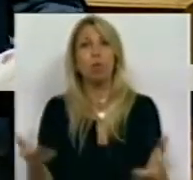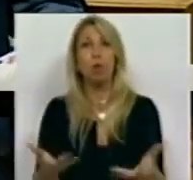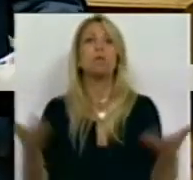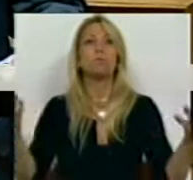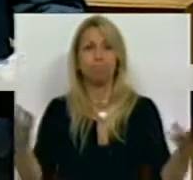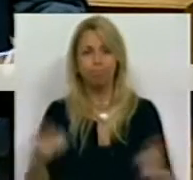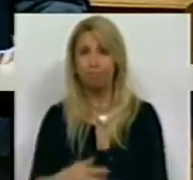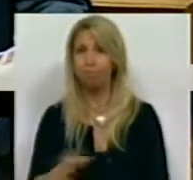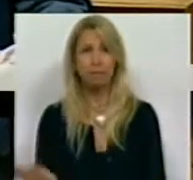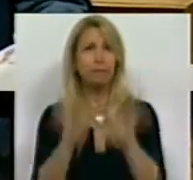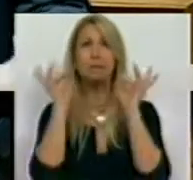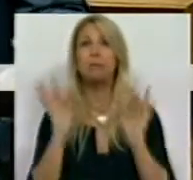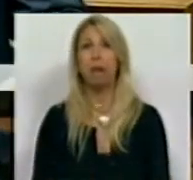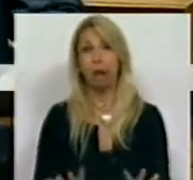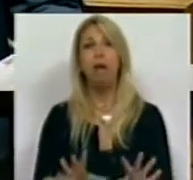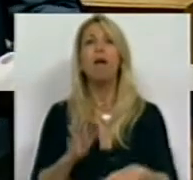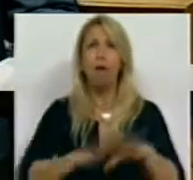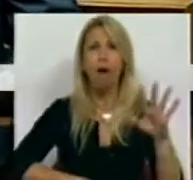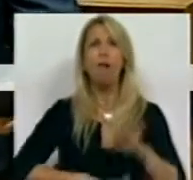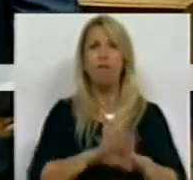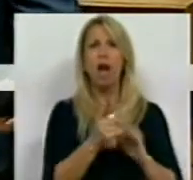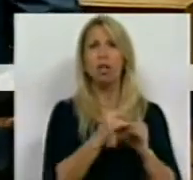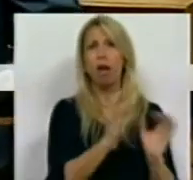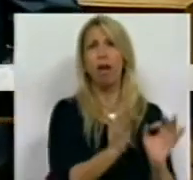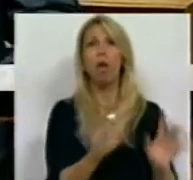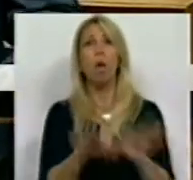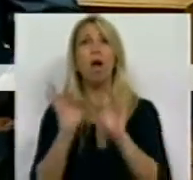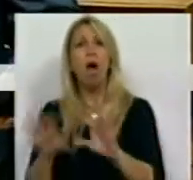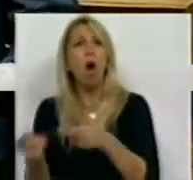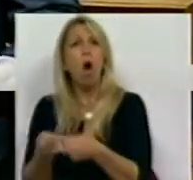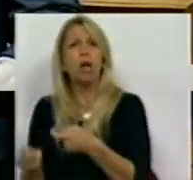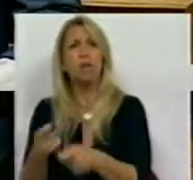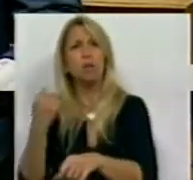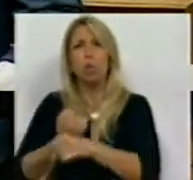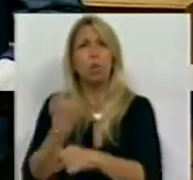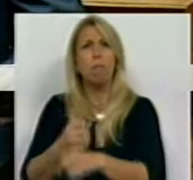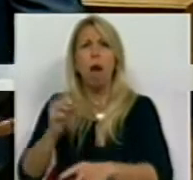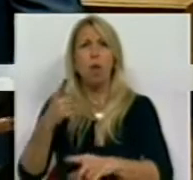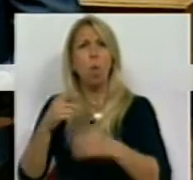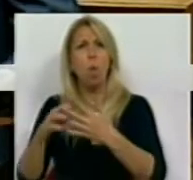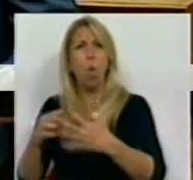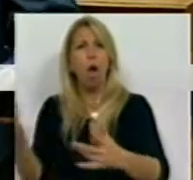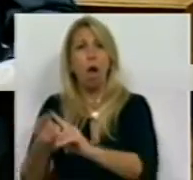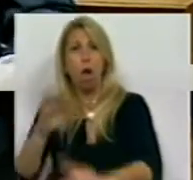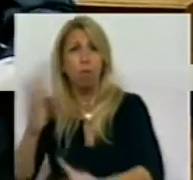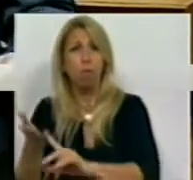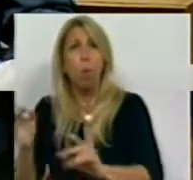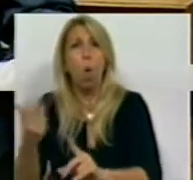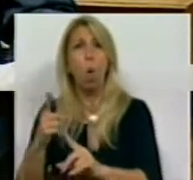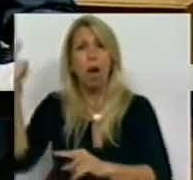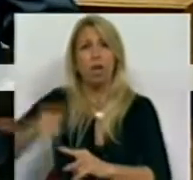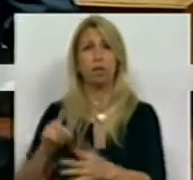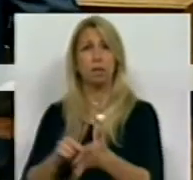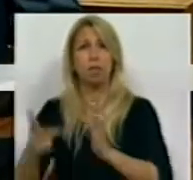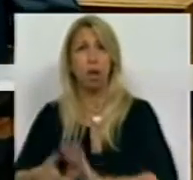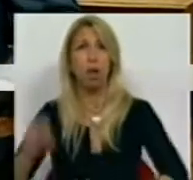trata-se pela mesma medida o que não tem a mesma organização do tempo de trabalho, nem a mesma pronusidade, nem a mesma exigência técnica, nem o